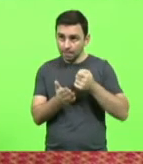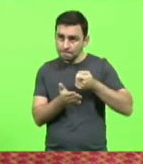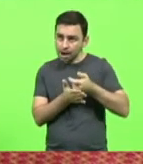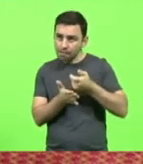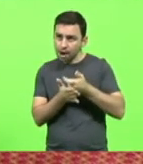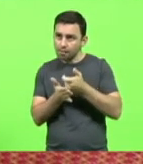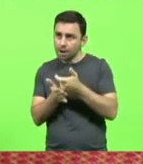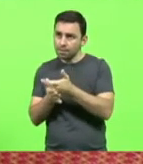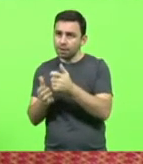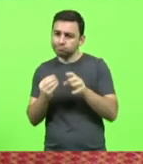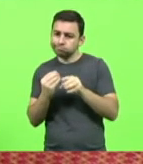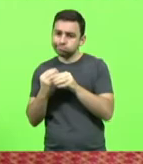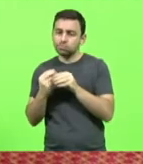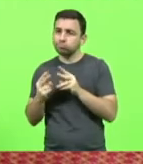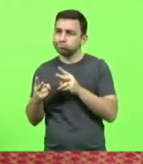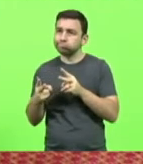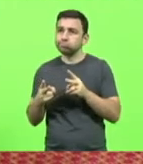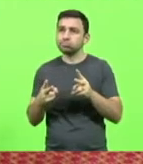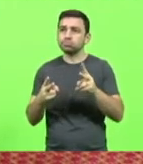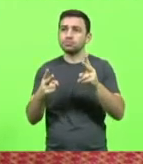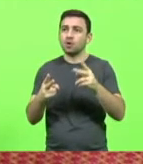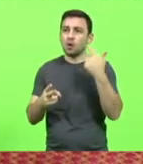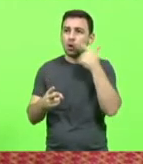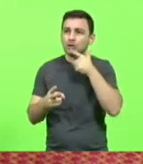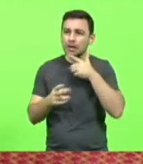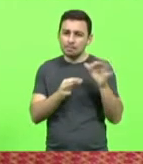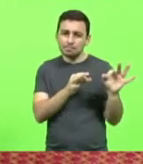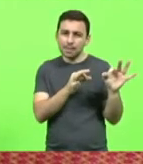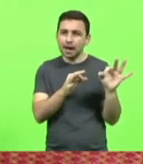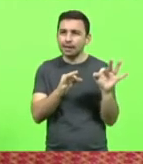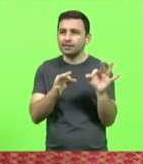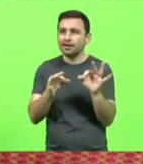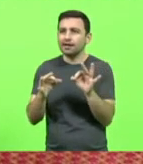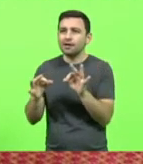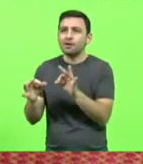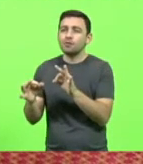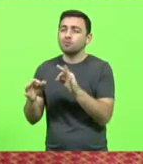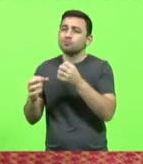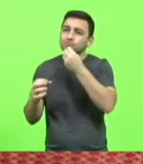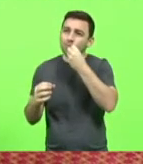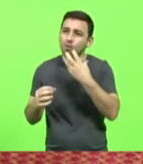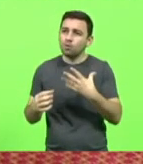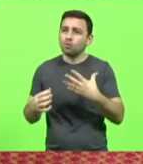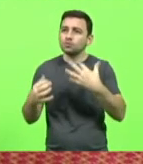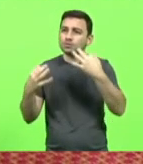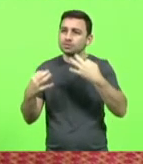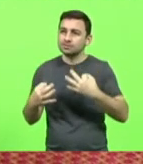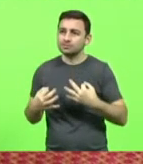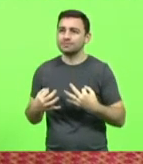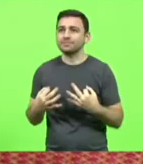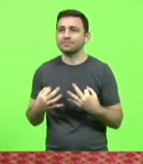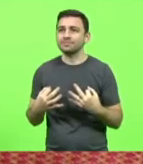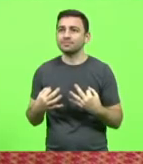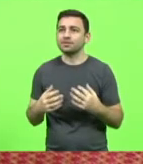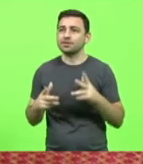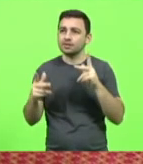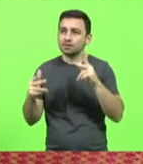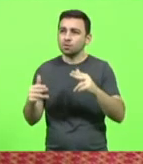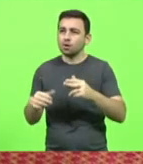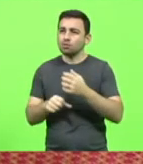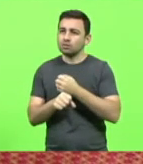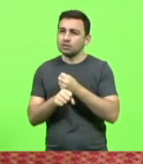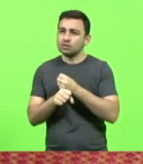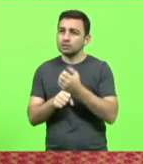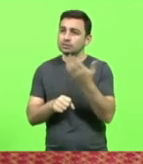teria mantido aquele padrão salarial satisfatório que nós tínhamos há seis